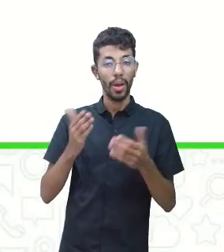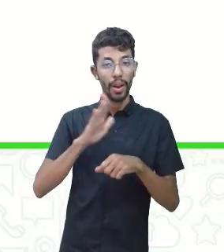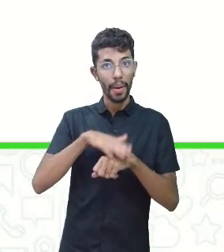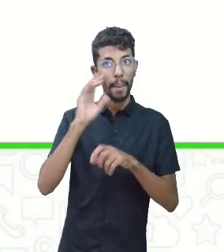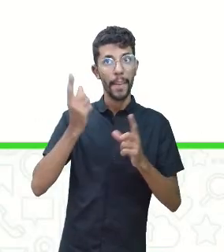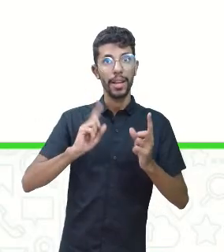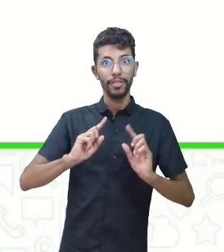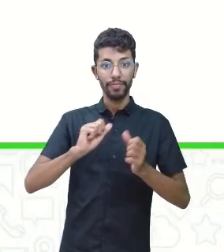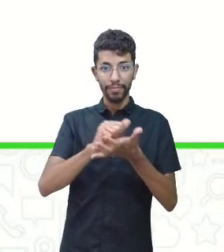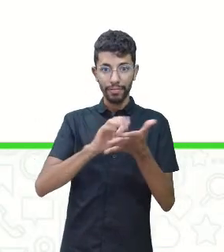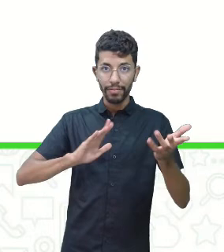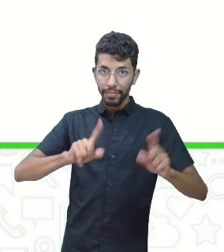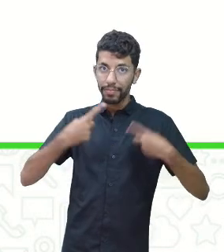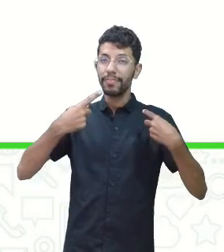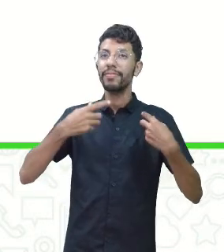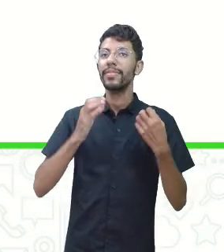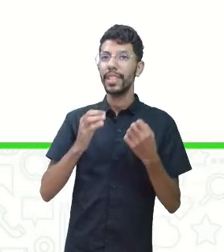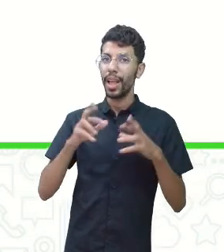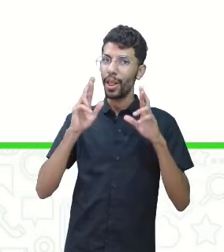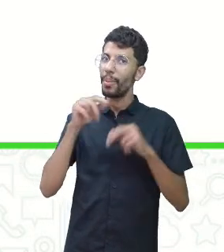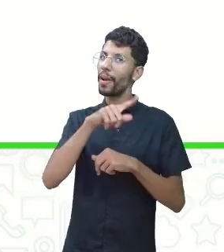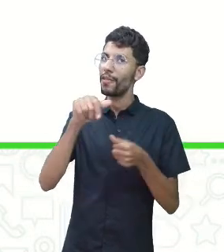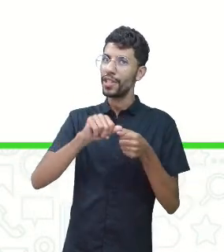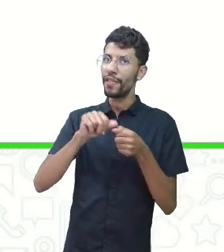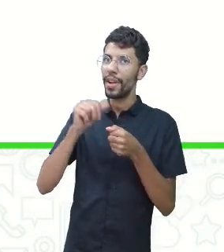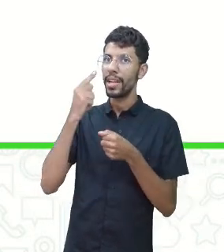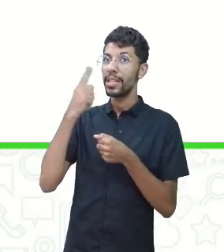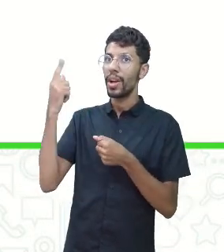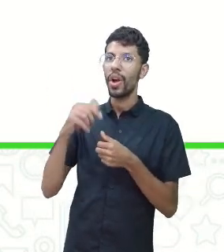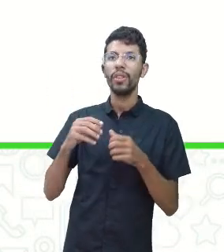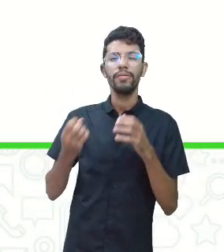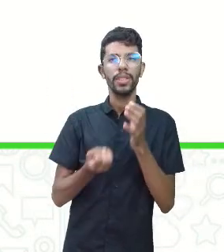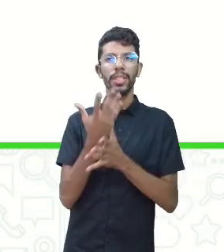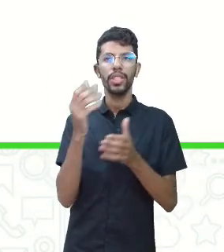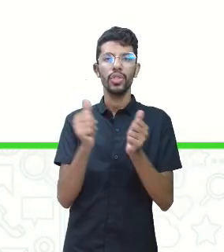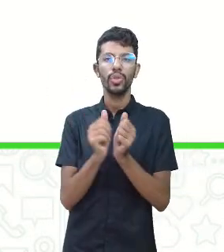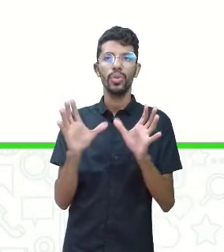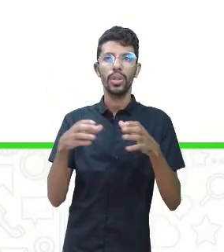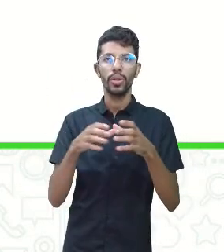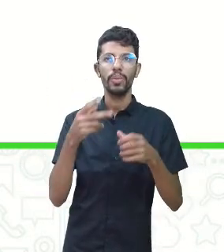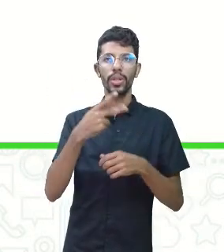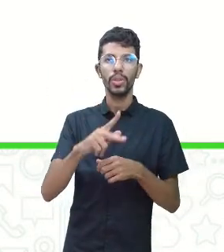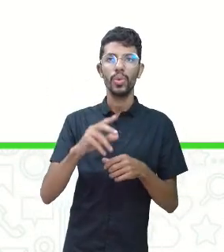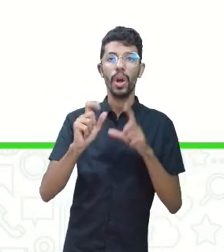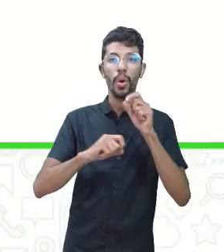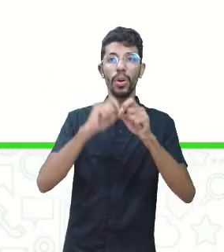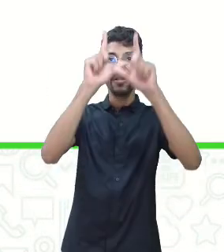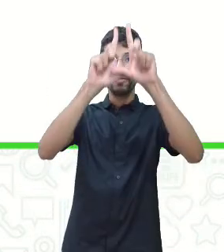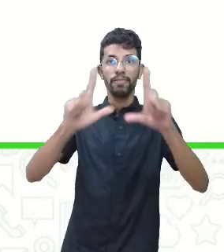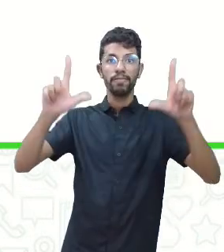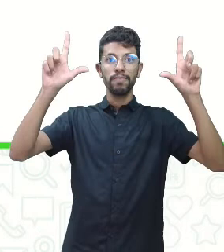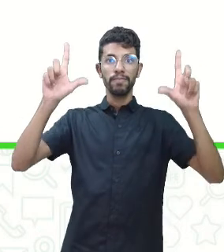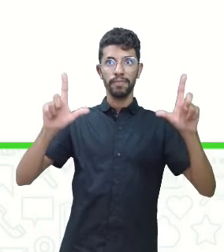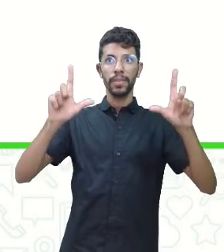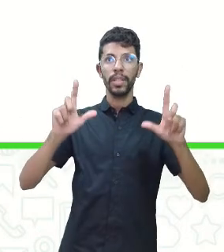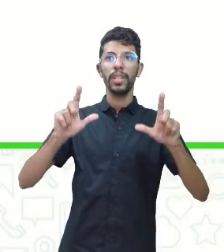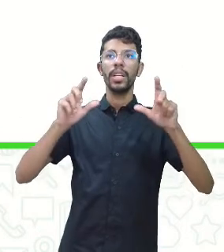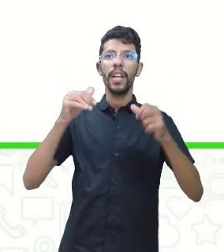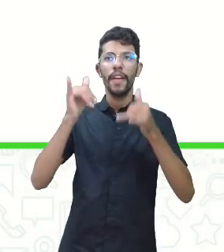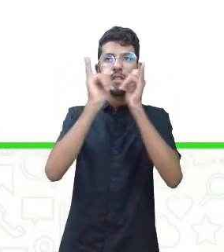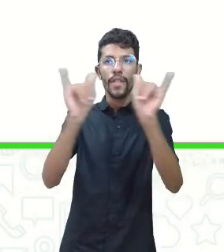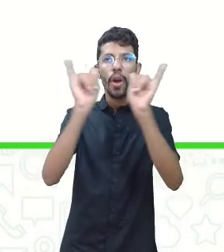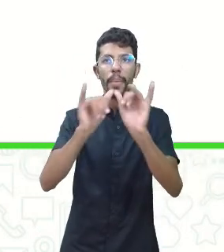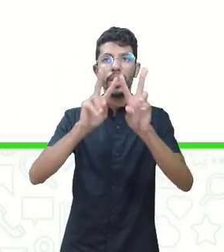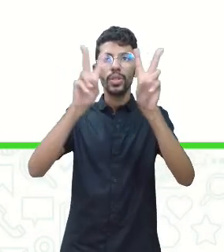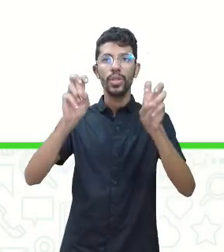Espero que vocês cumpram esse, tá? Elabore junto com sua turma um mural informativo sobre a lei